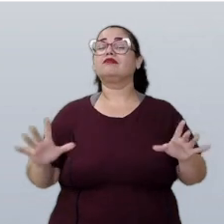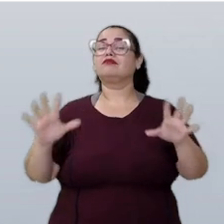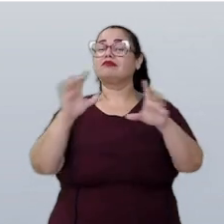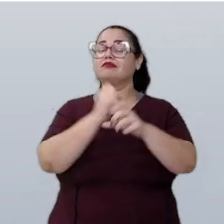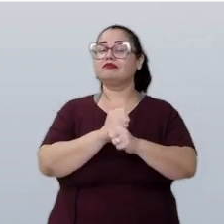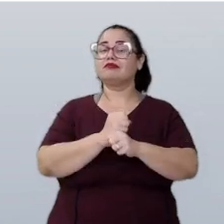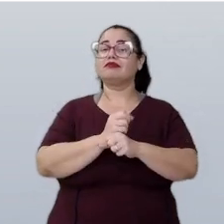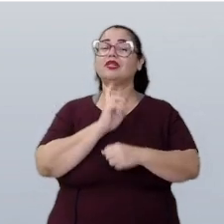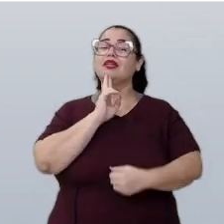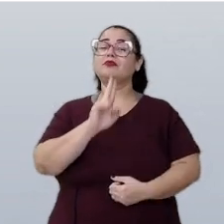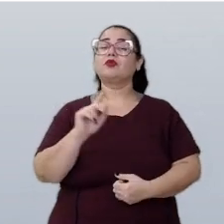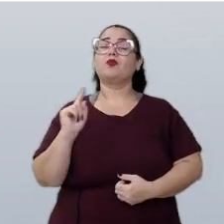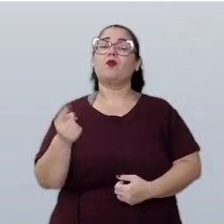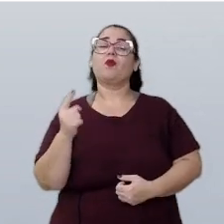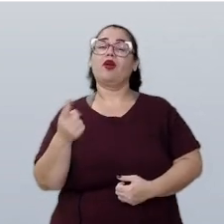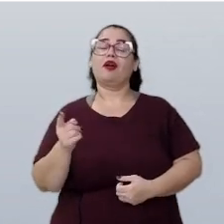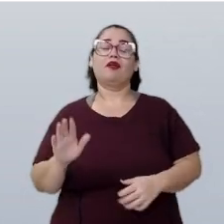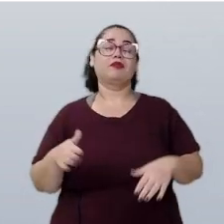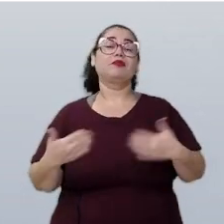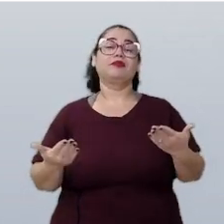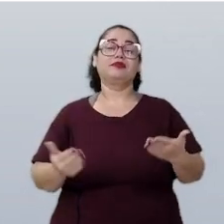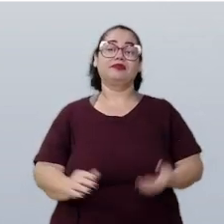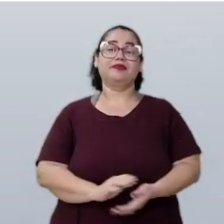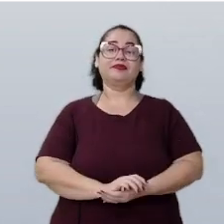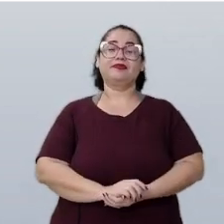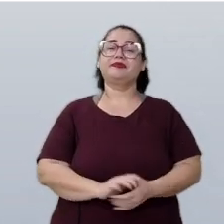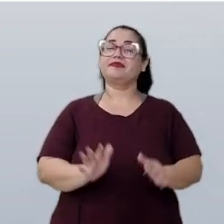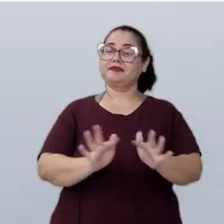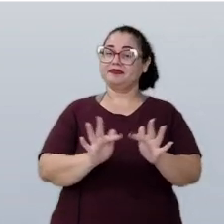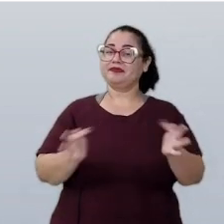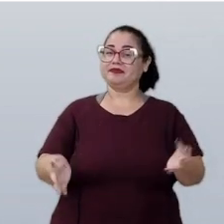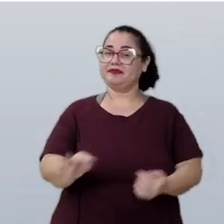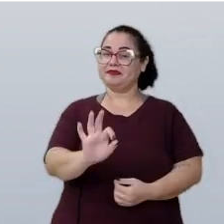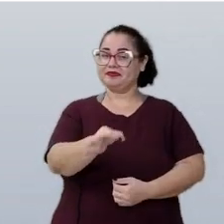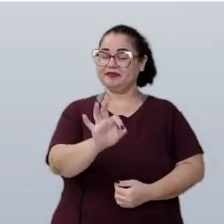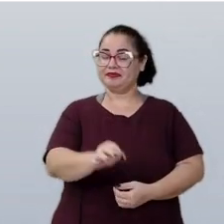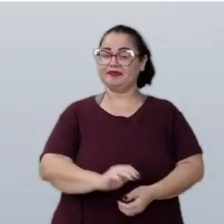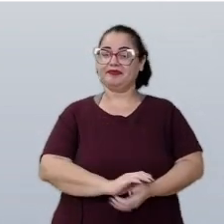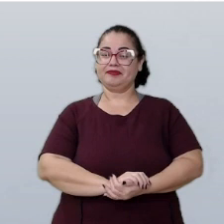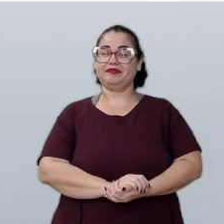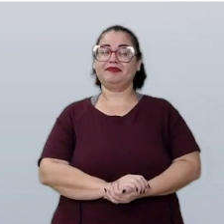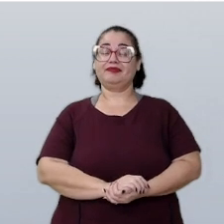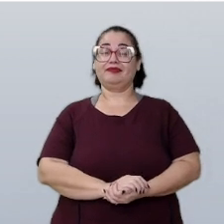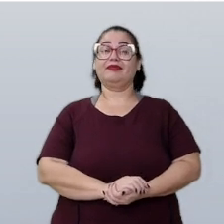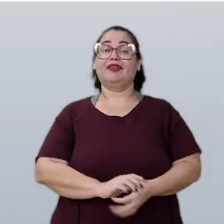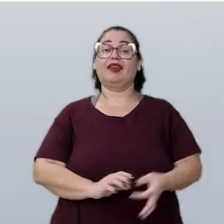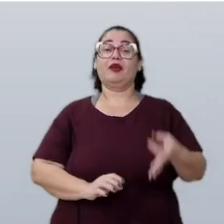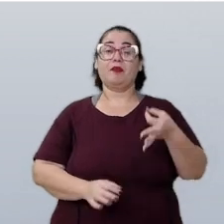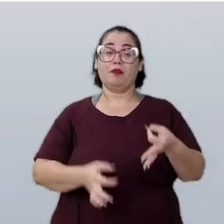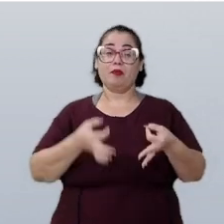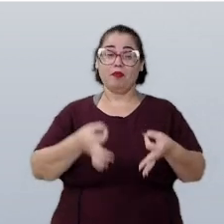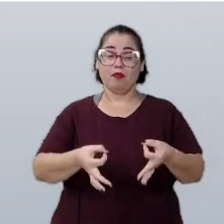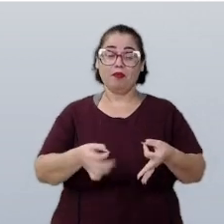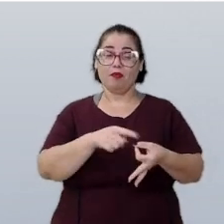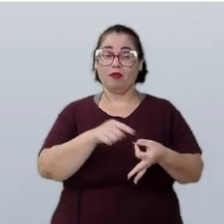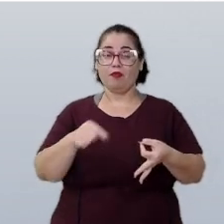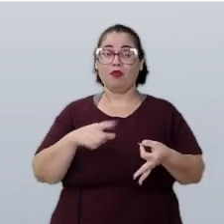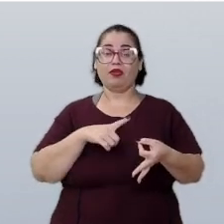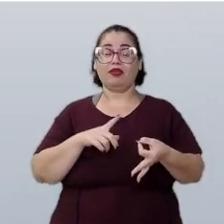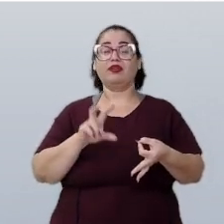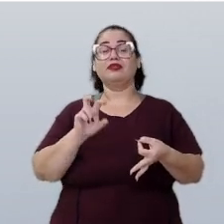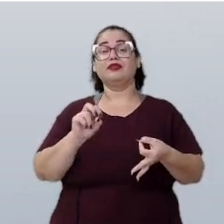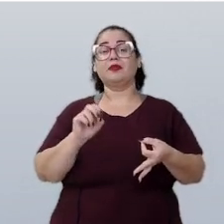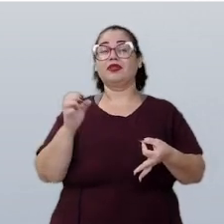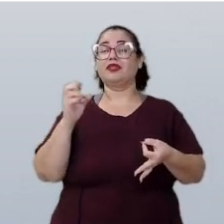eu somar um real? Bem simples, não é? Aqui, eu vou precisar de